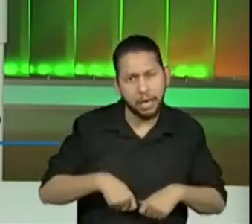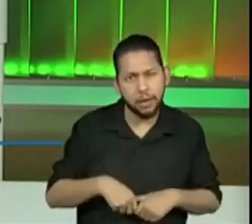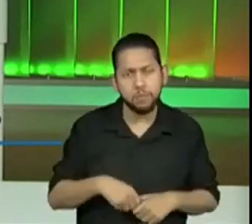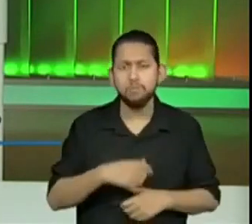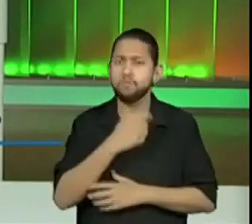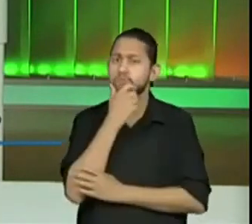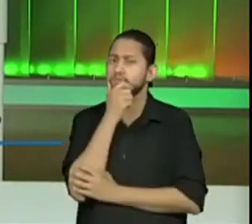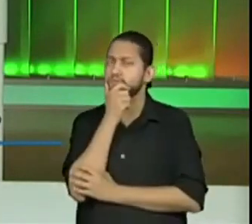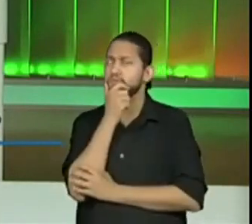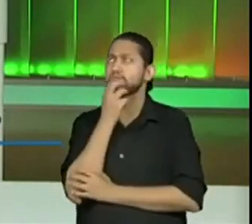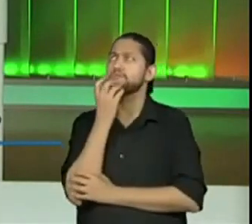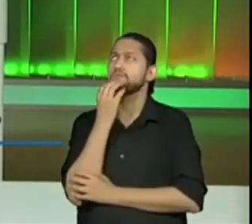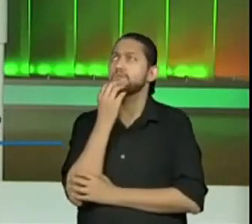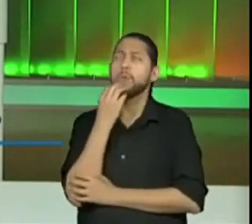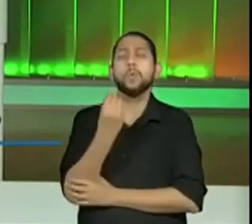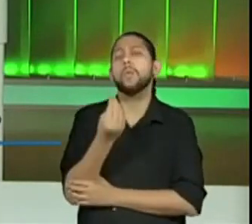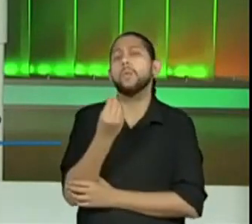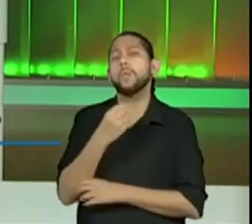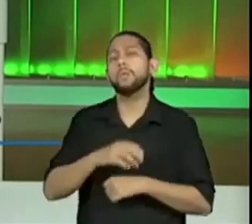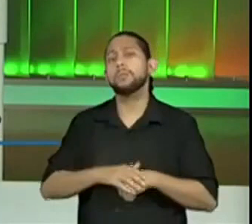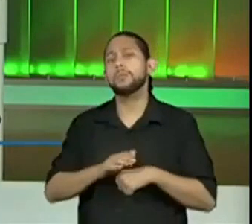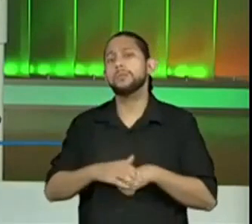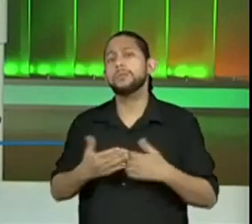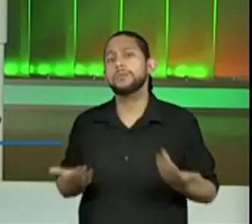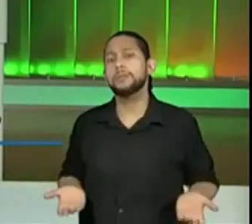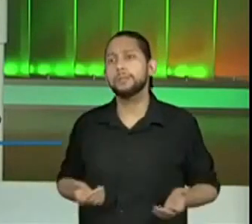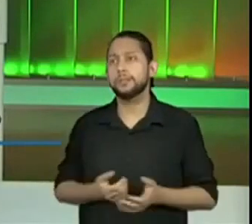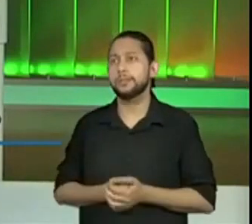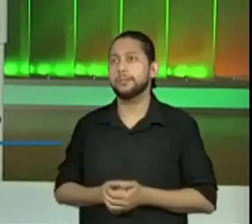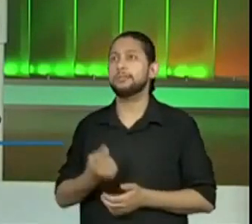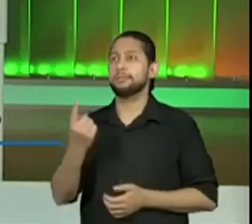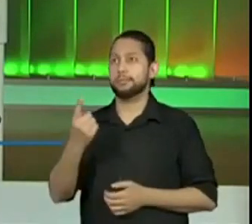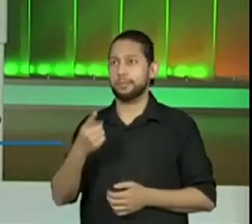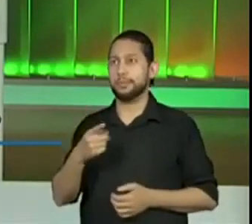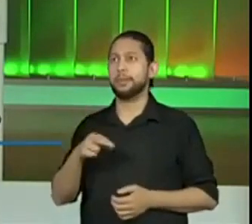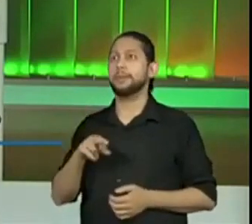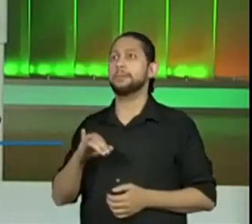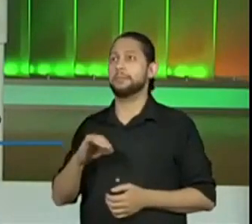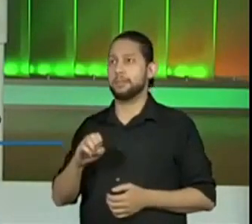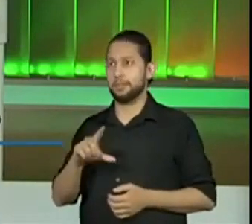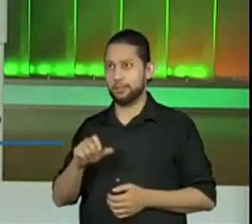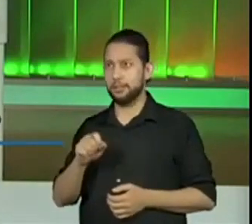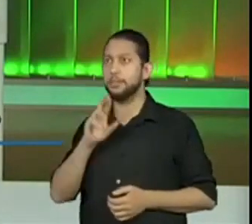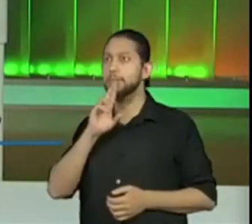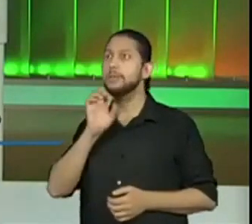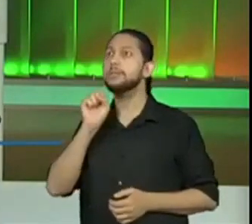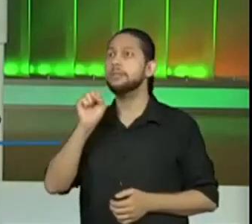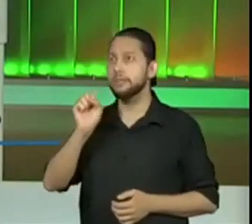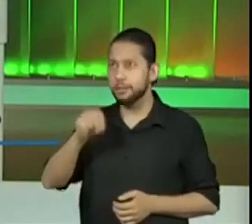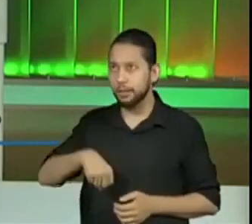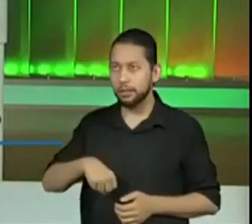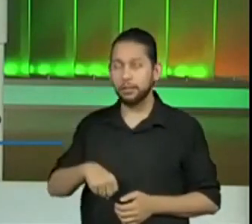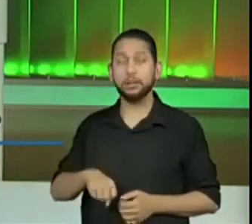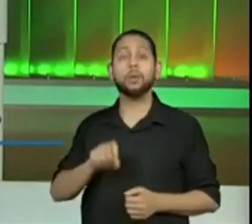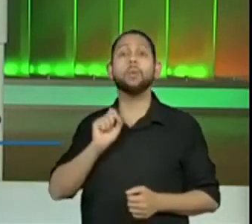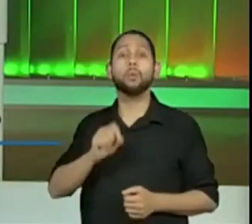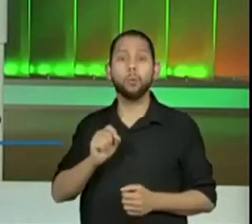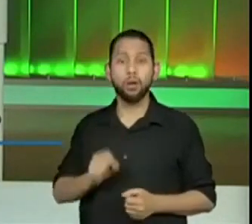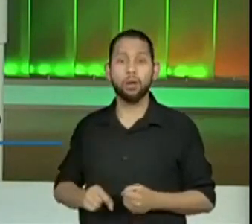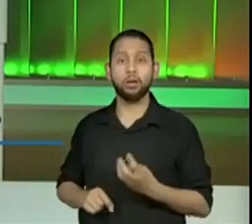E aí? Sim, ó, olha a professora Priscila já falou, sim, 5 para cada.